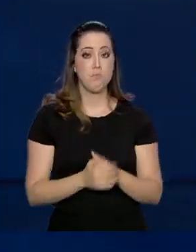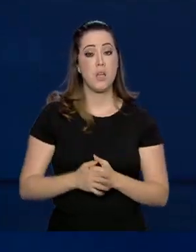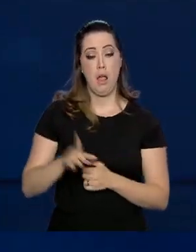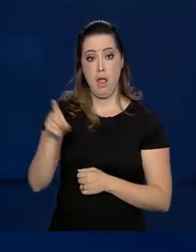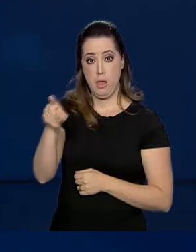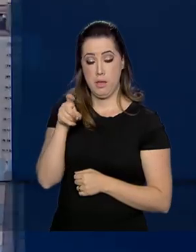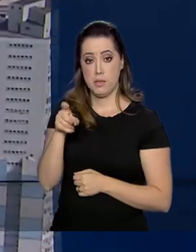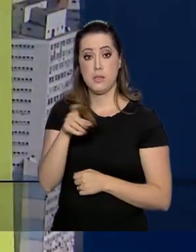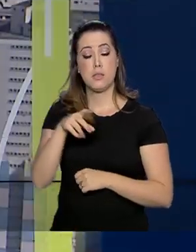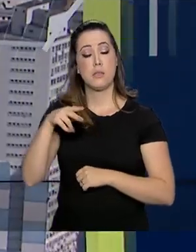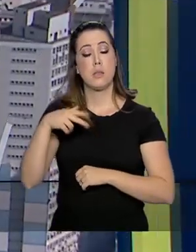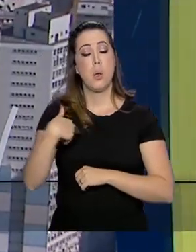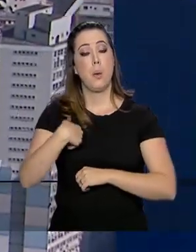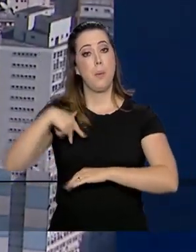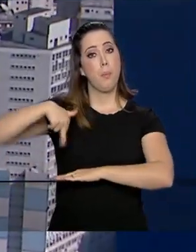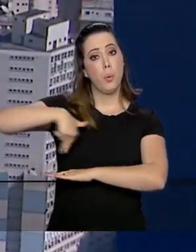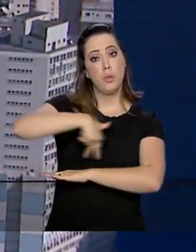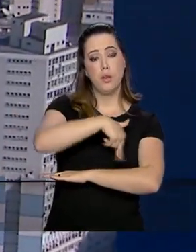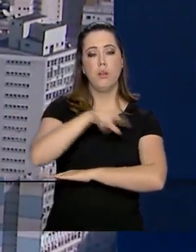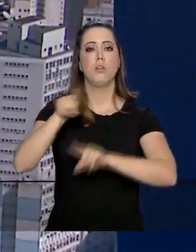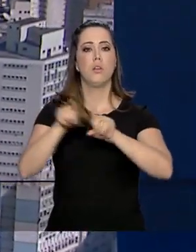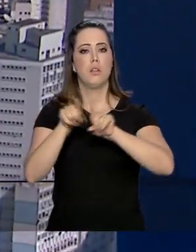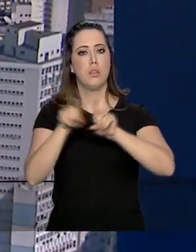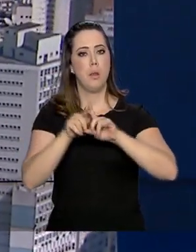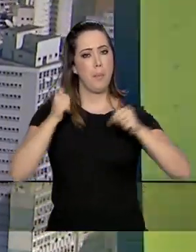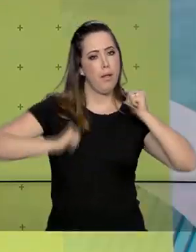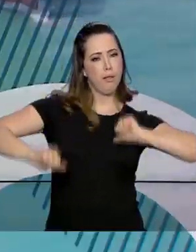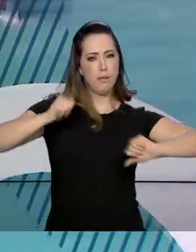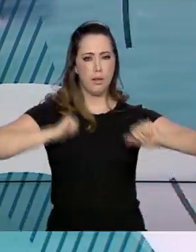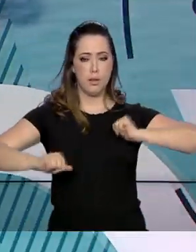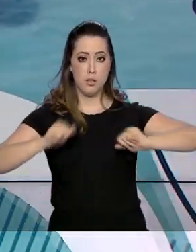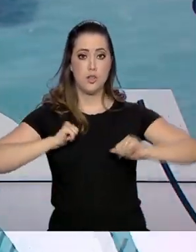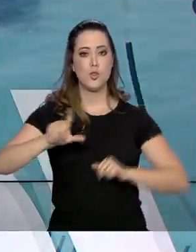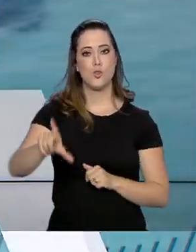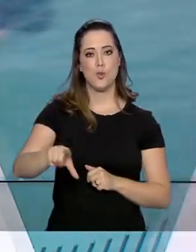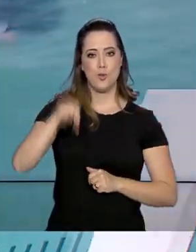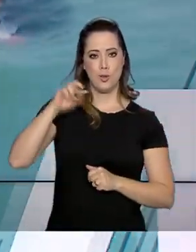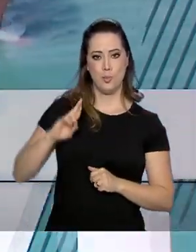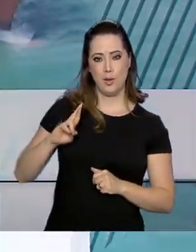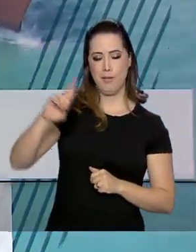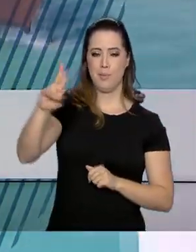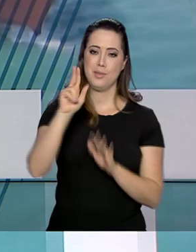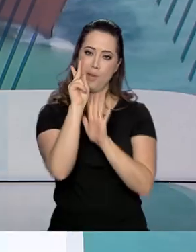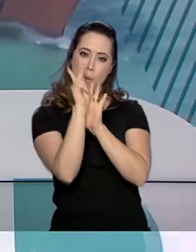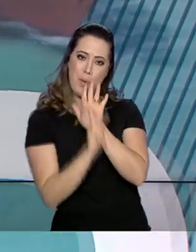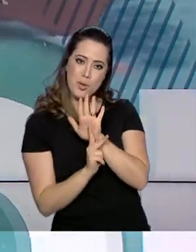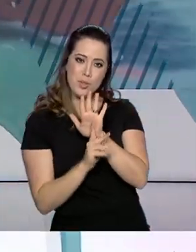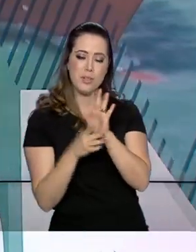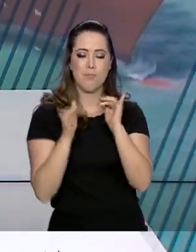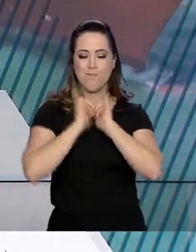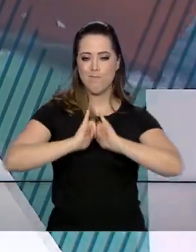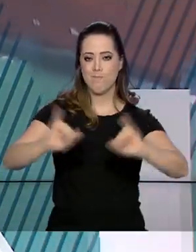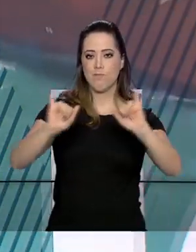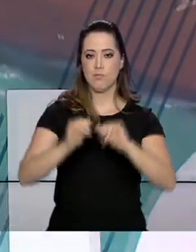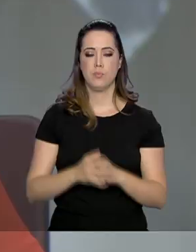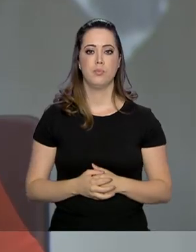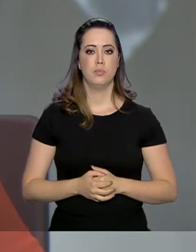atriz, Luísa Brunet, foi escolhida para ser embaixatriz do projeto Salve Uma Mulher e deixou um recado.